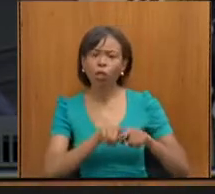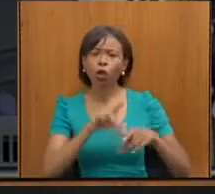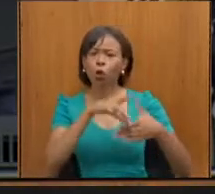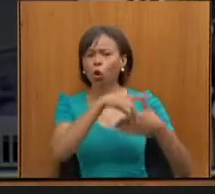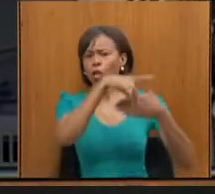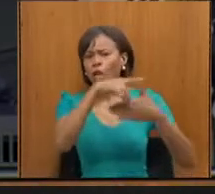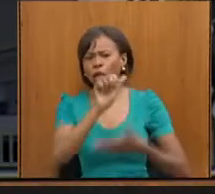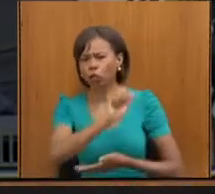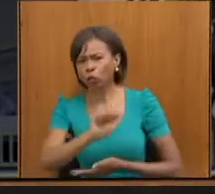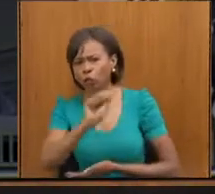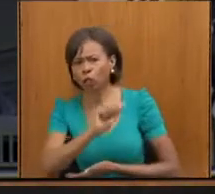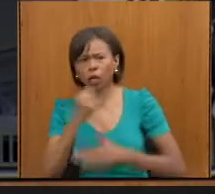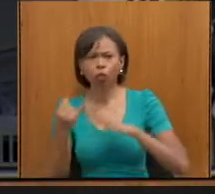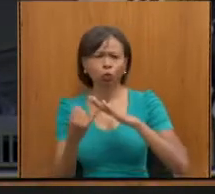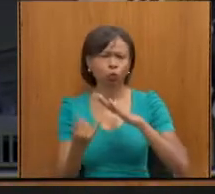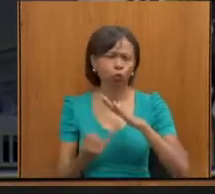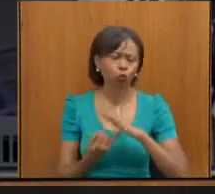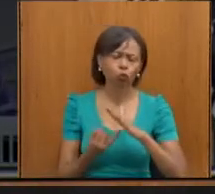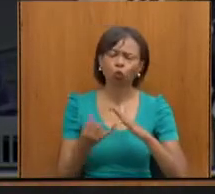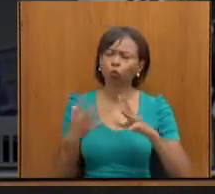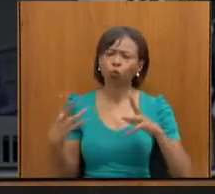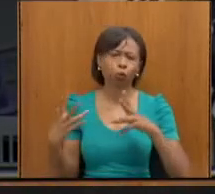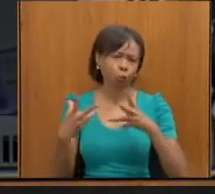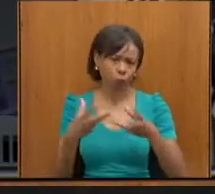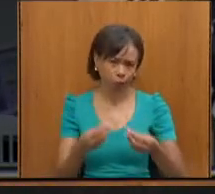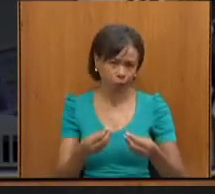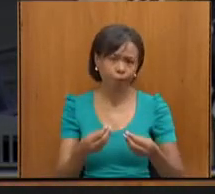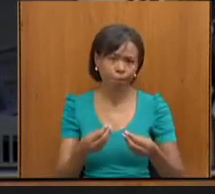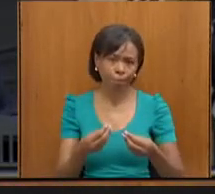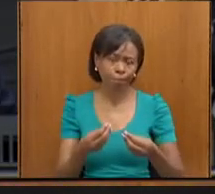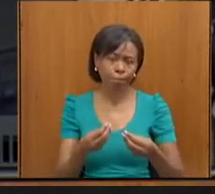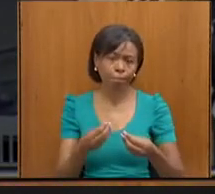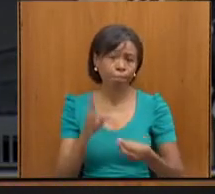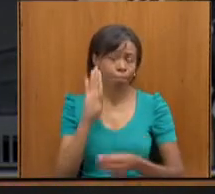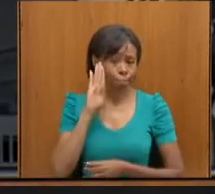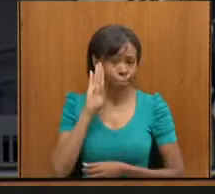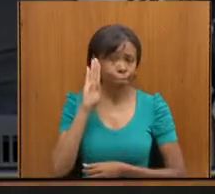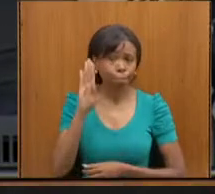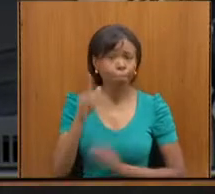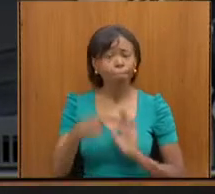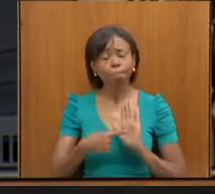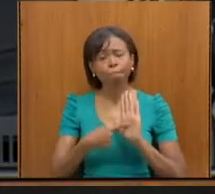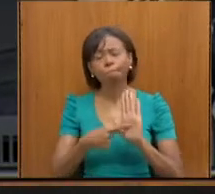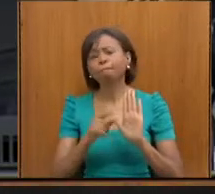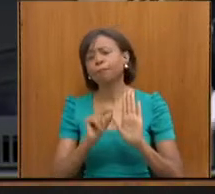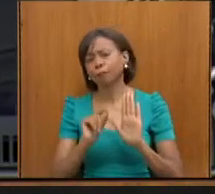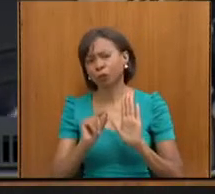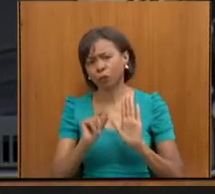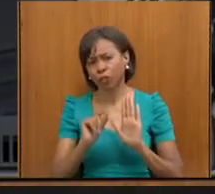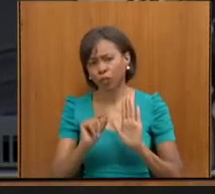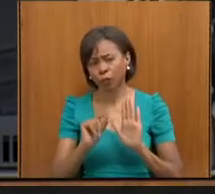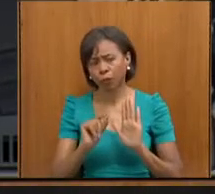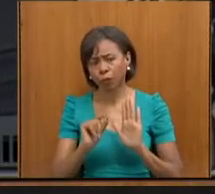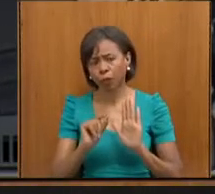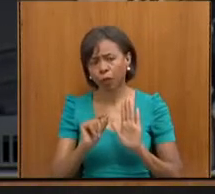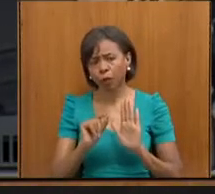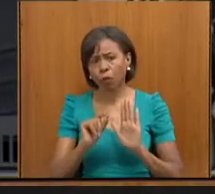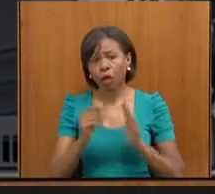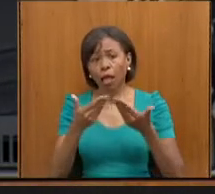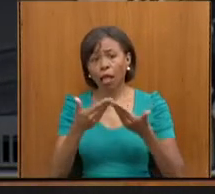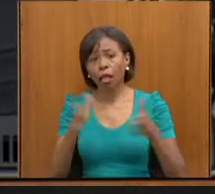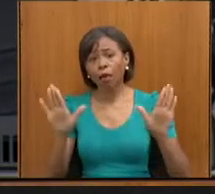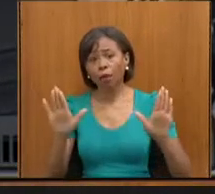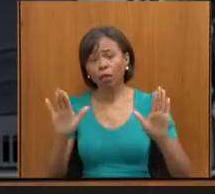e, nesse sentido, eu quero destacar aqui que, para lançamento da